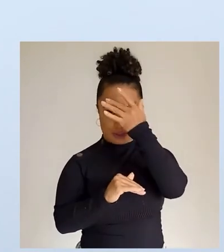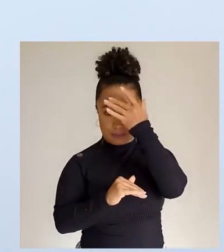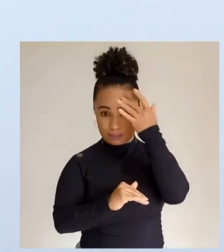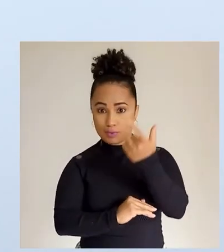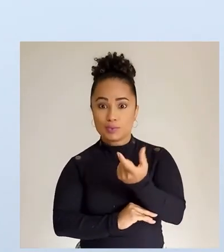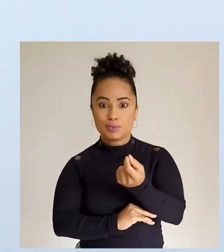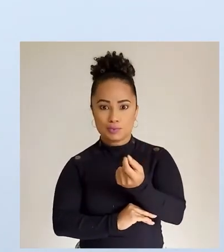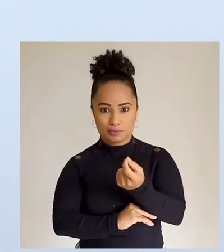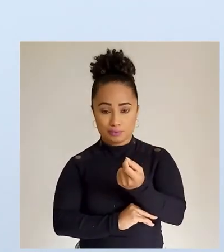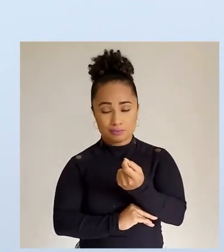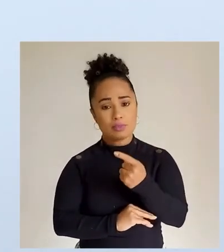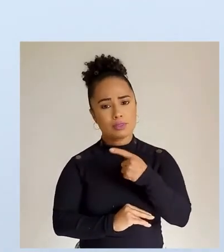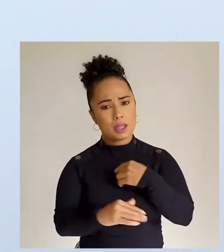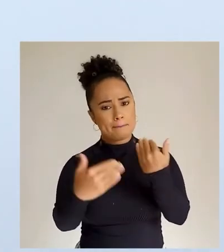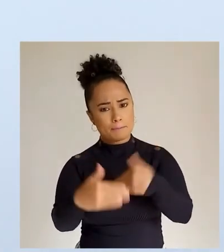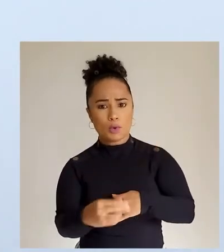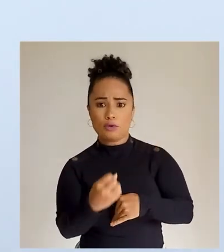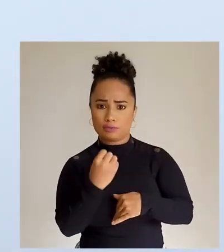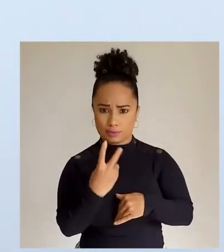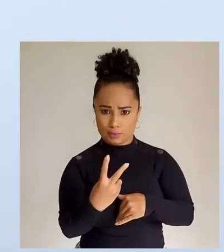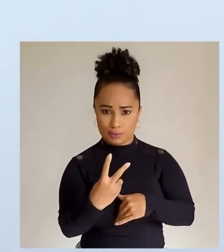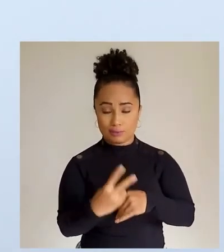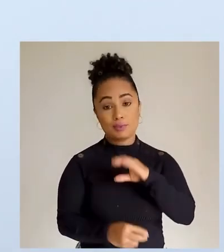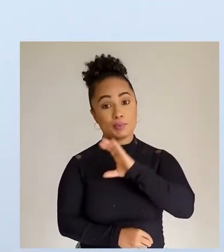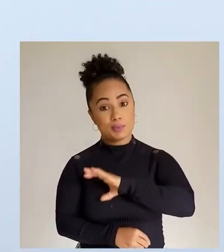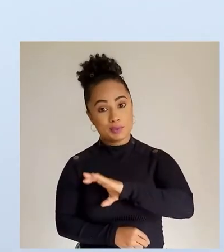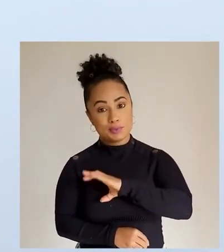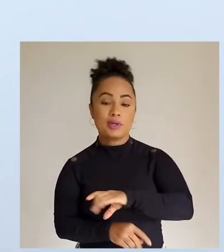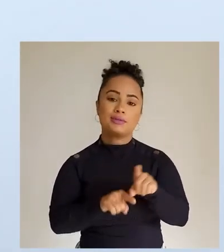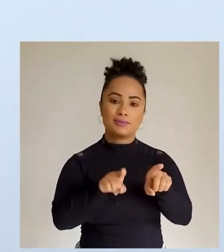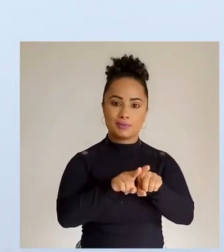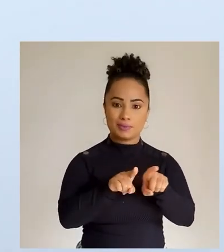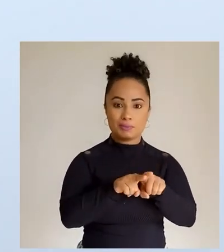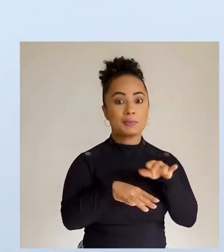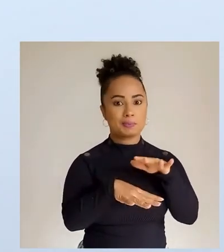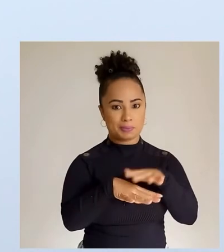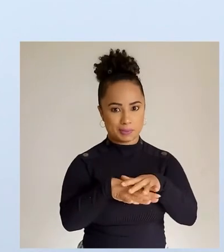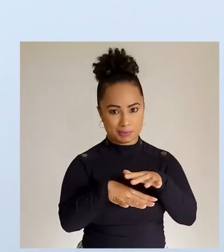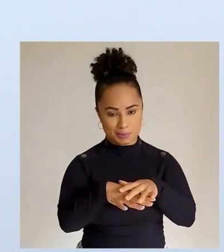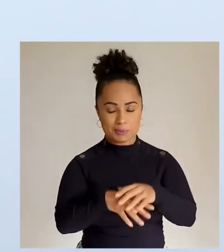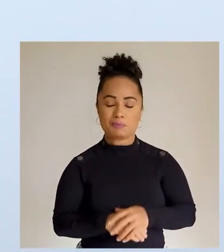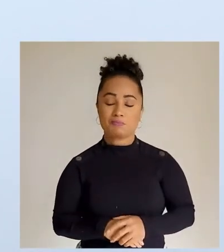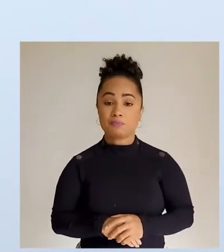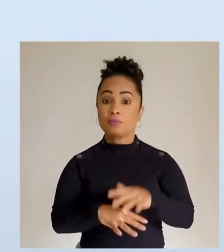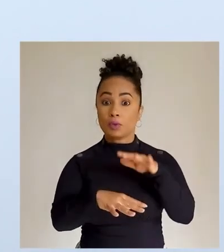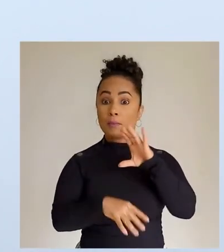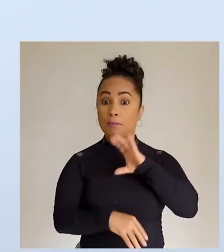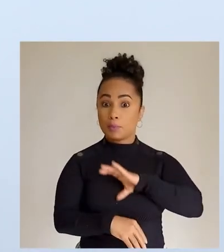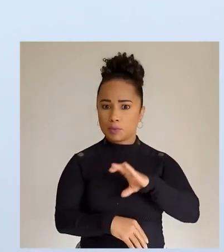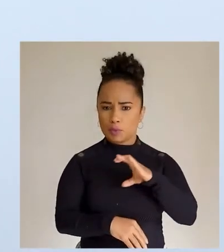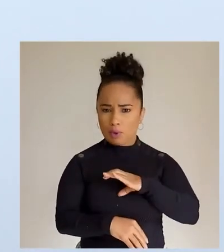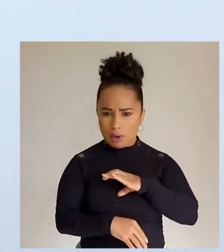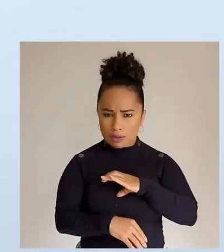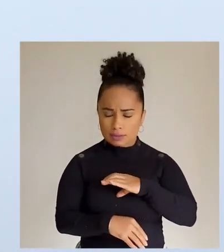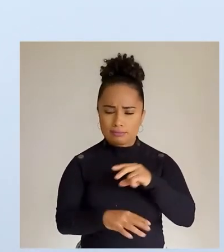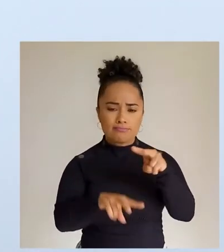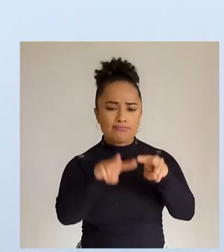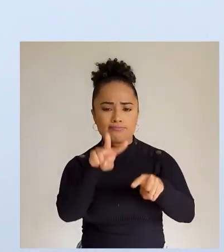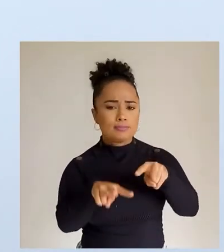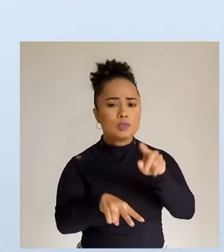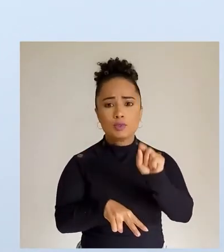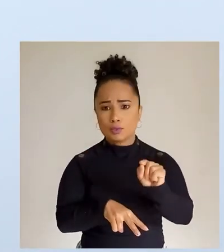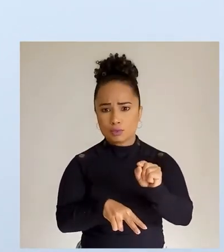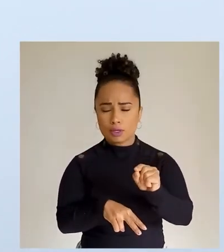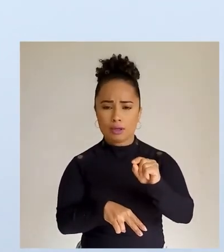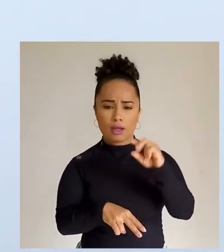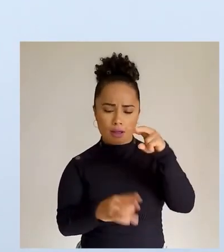mais de 20 alunos. Ela é dividida em duas provas, português e matemática. E, na de língua portuguesa, é medida a capacidade de